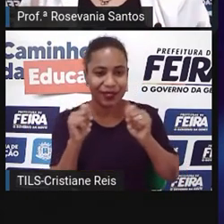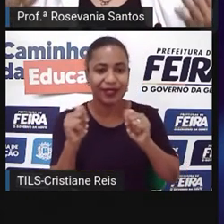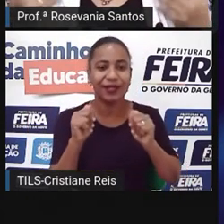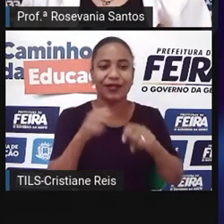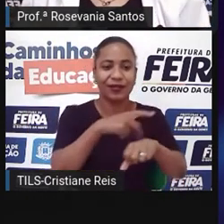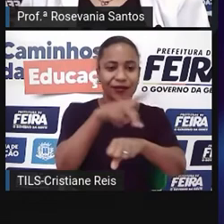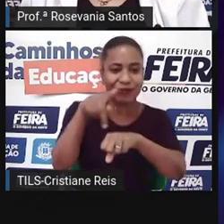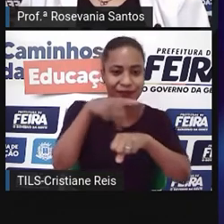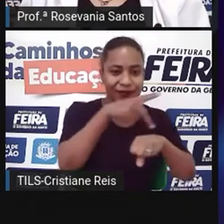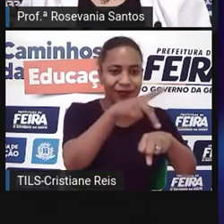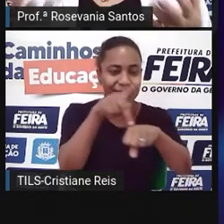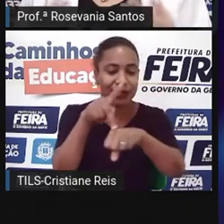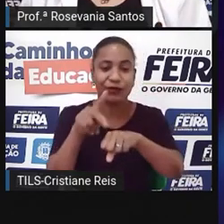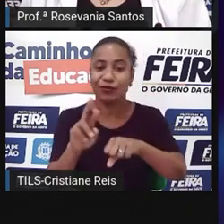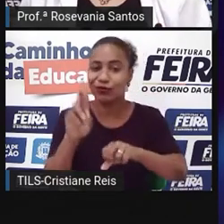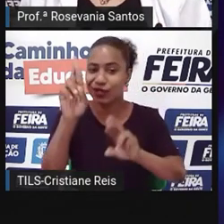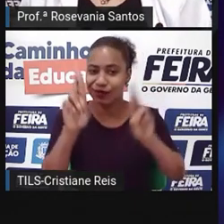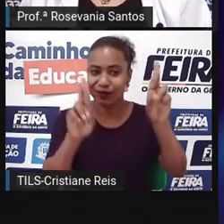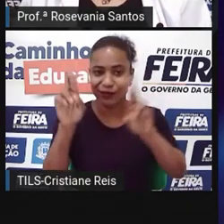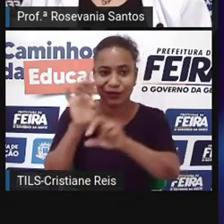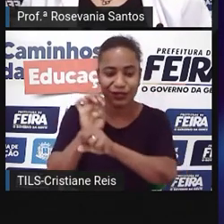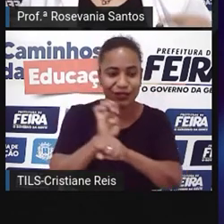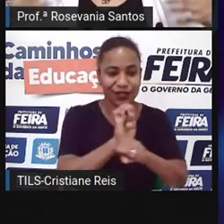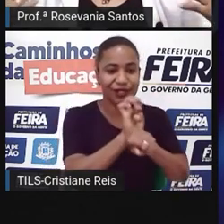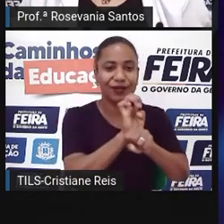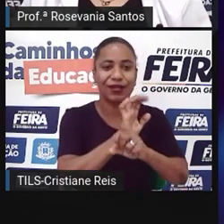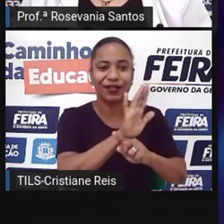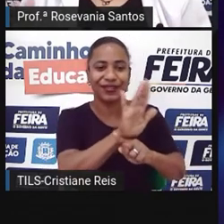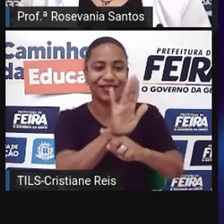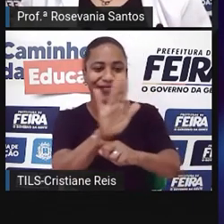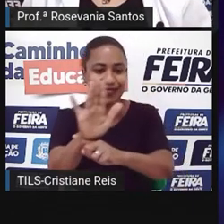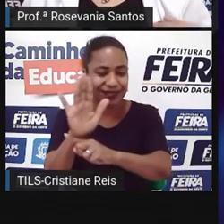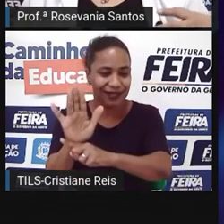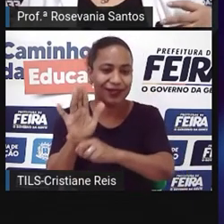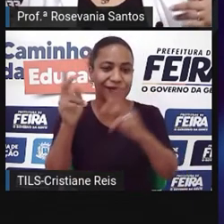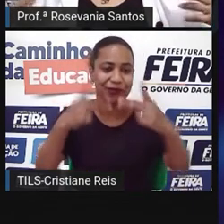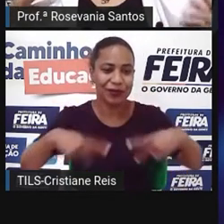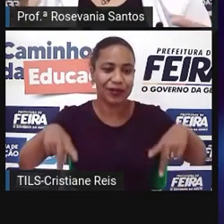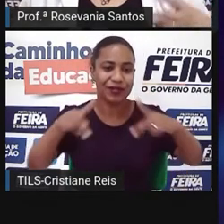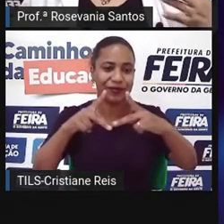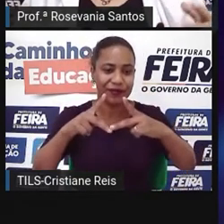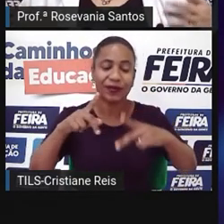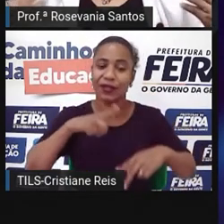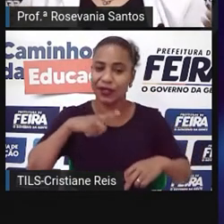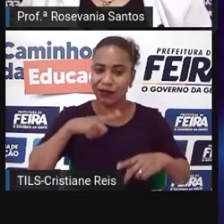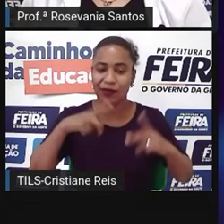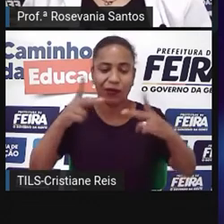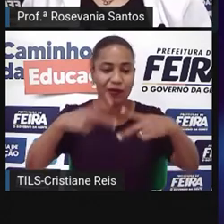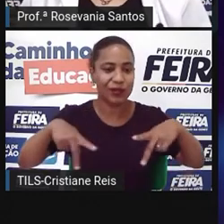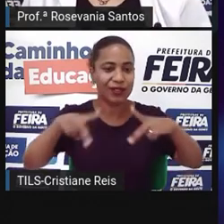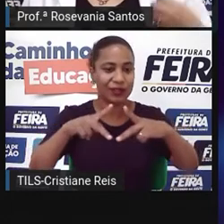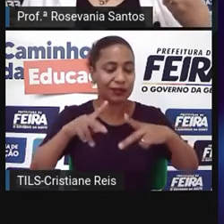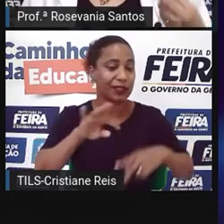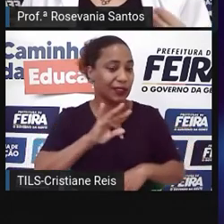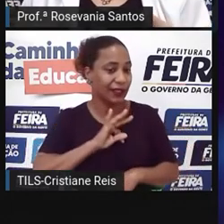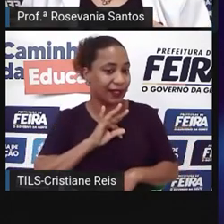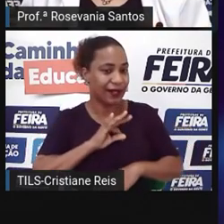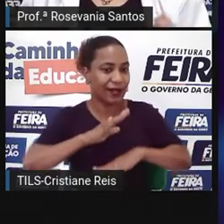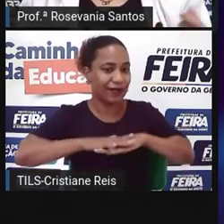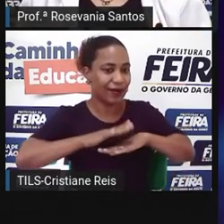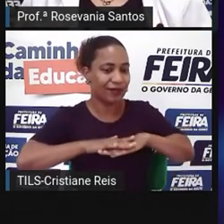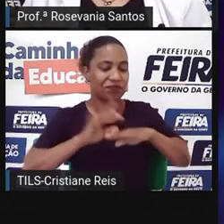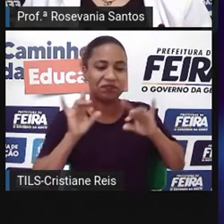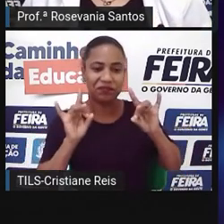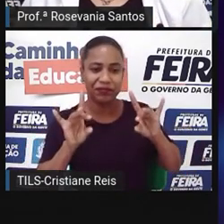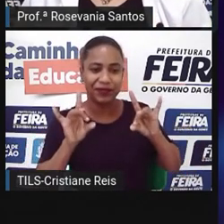países, dos chefes de Estado investindo na população e hoje ter uma população extremamente técnica, extremamente,